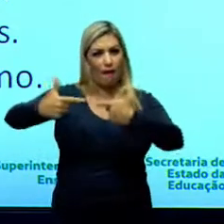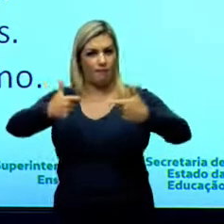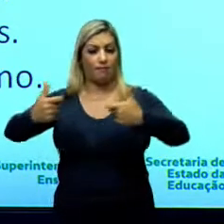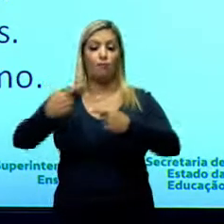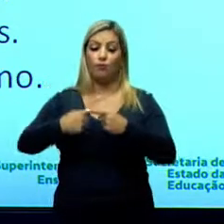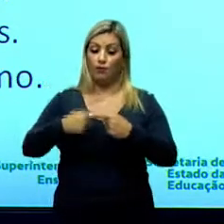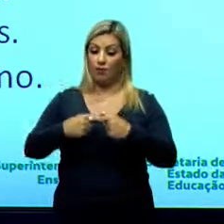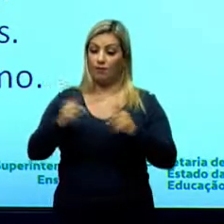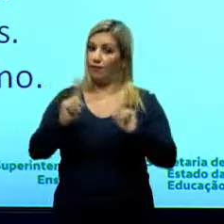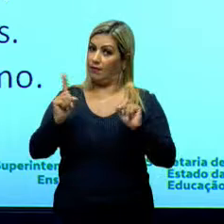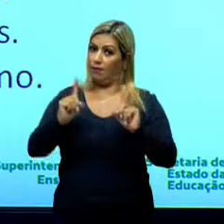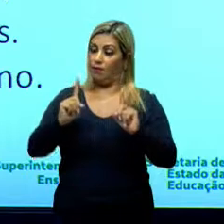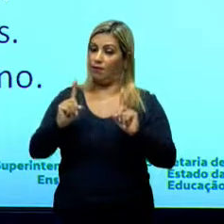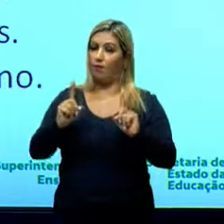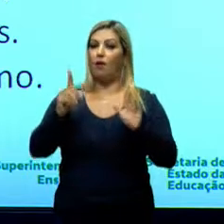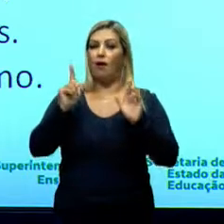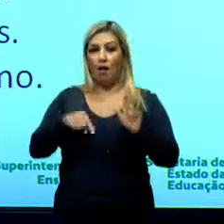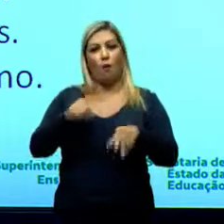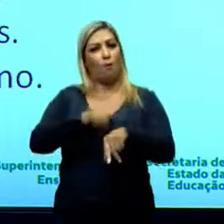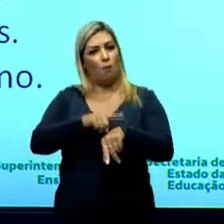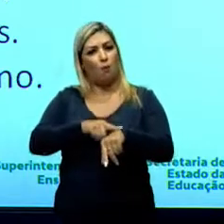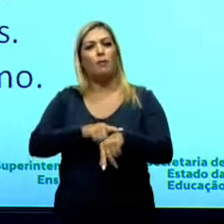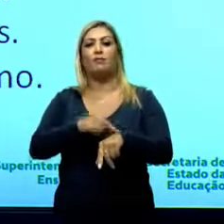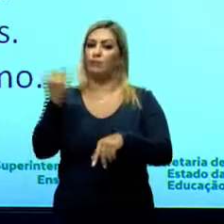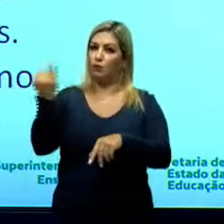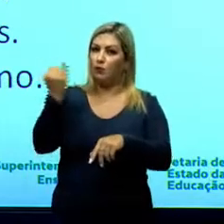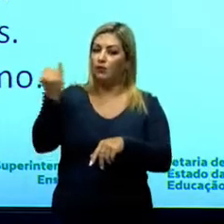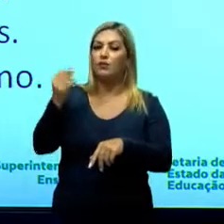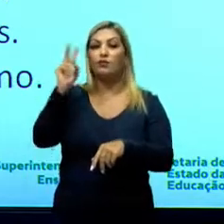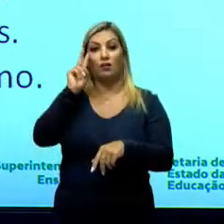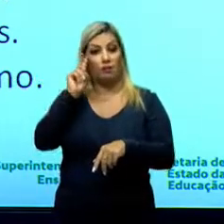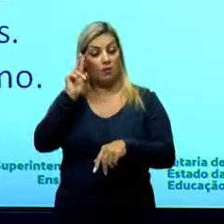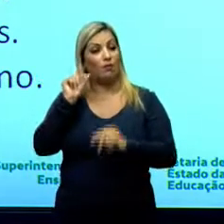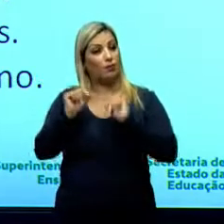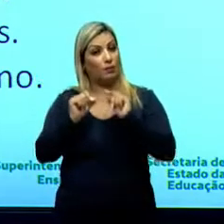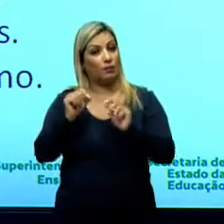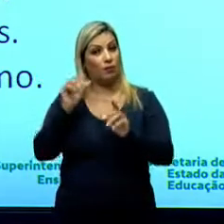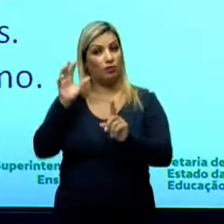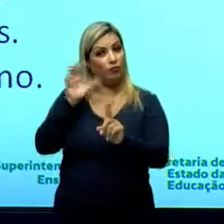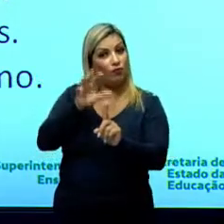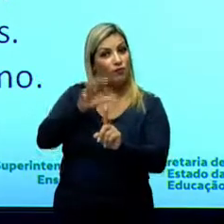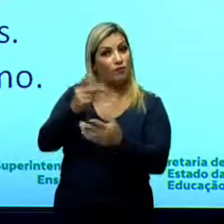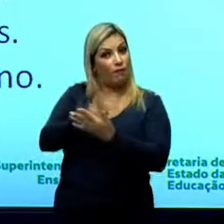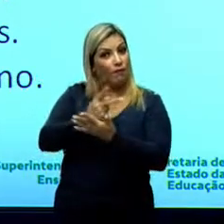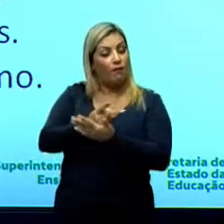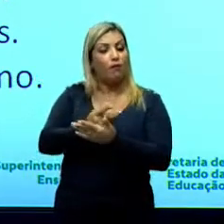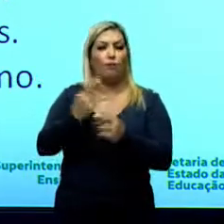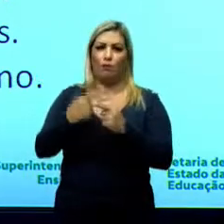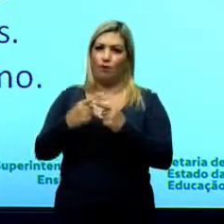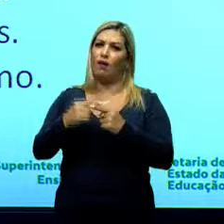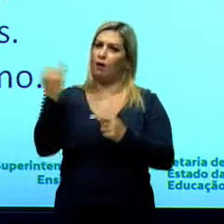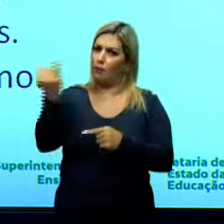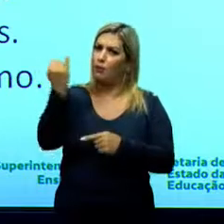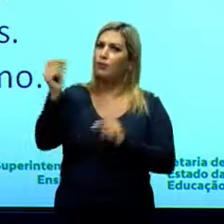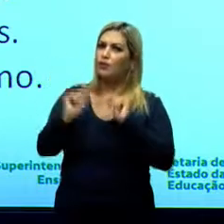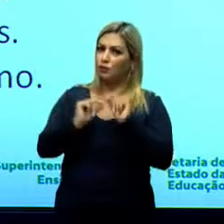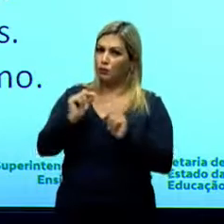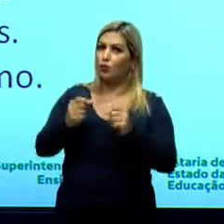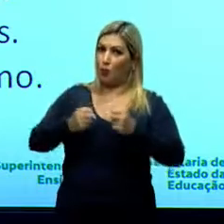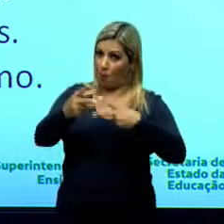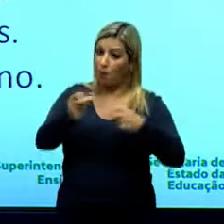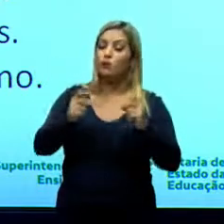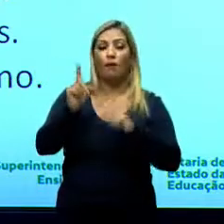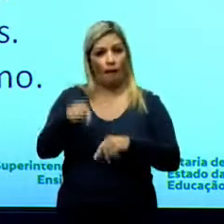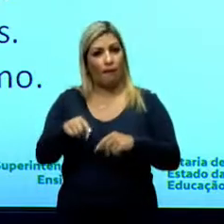Não, não é. Apesar de ser um ponto importante, lembrando aí, pode te induzir ao erro justamente por isso. É um ponto importante para o